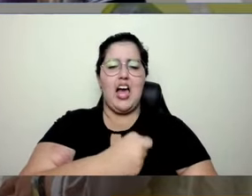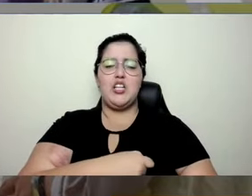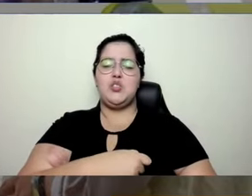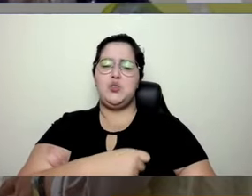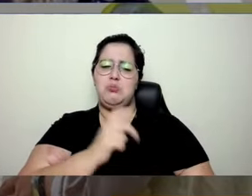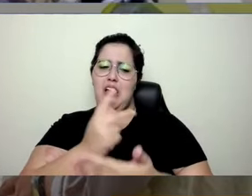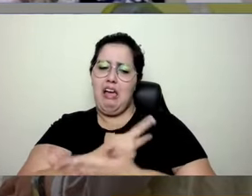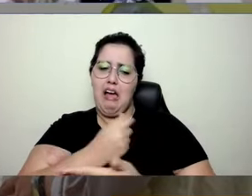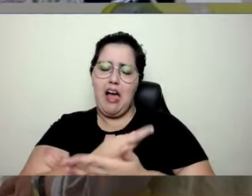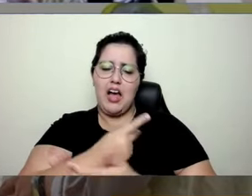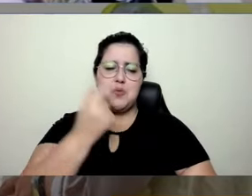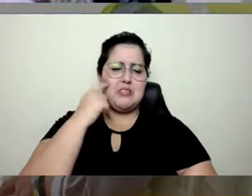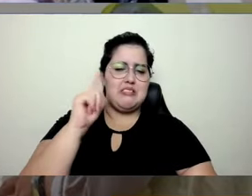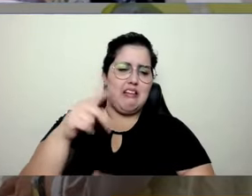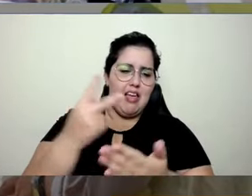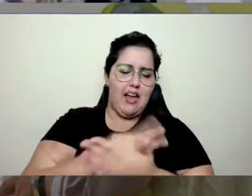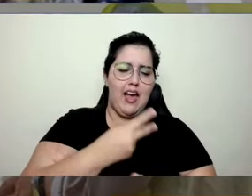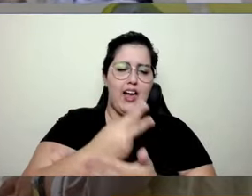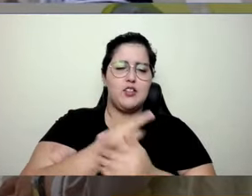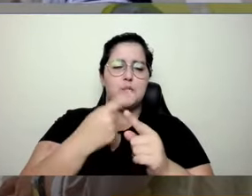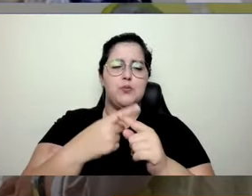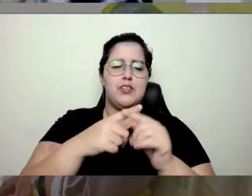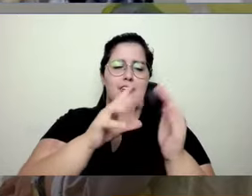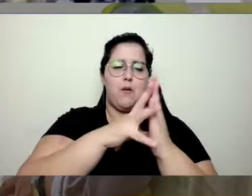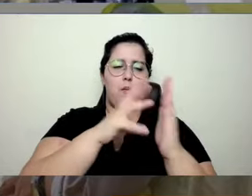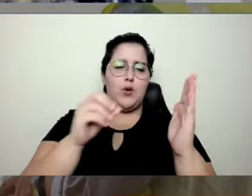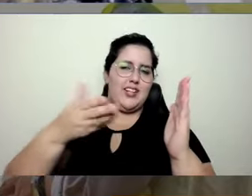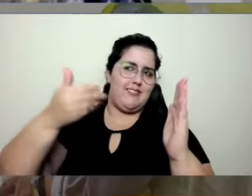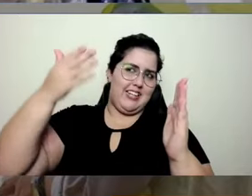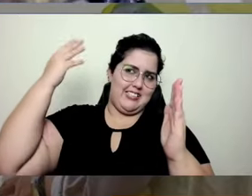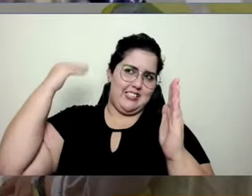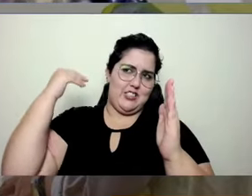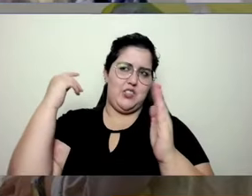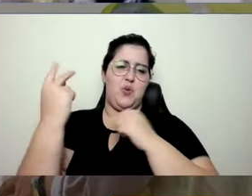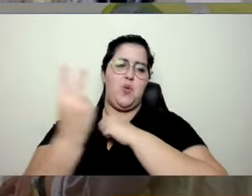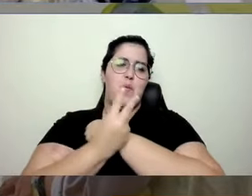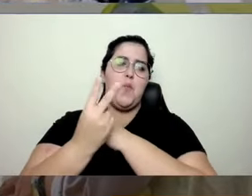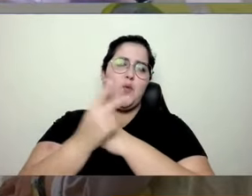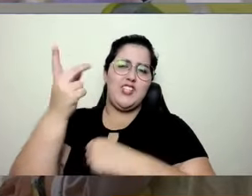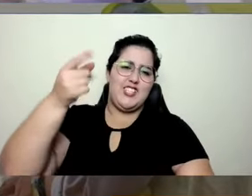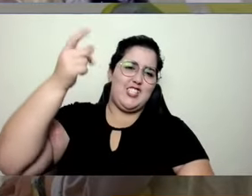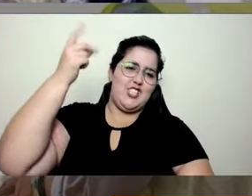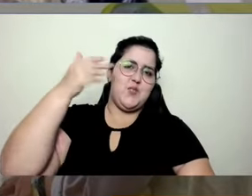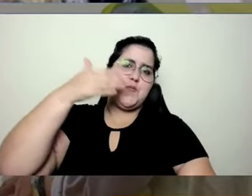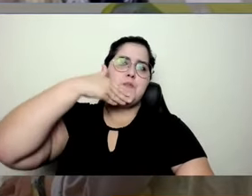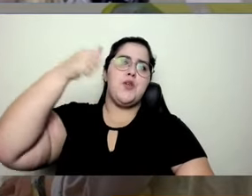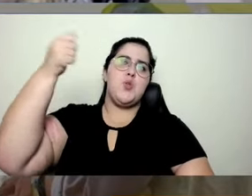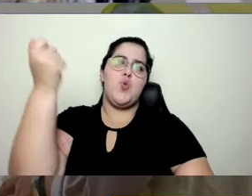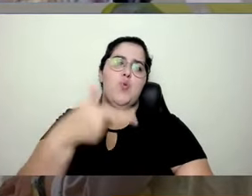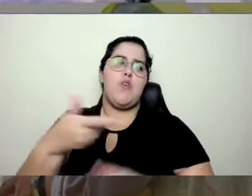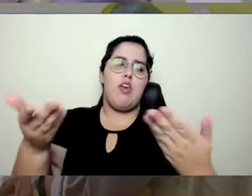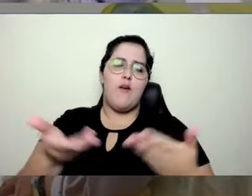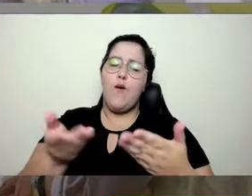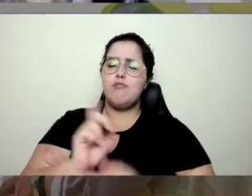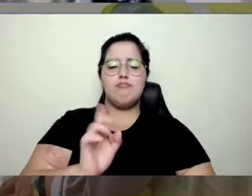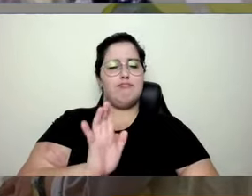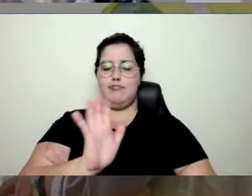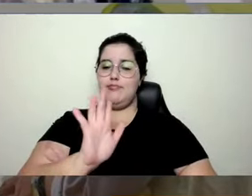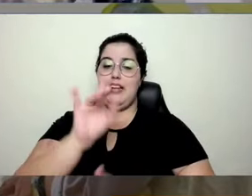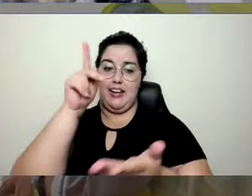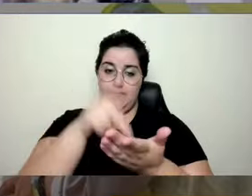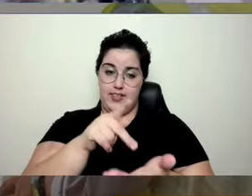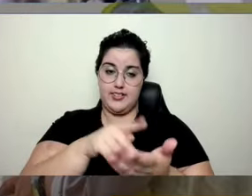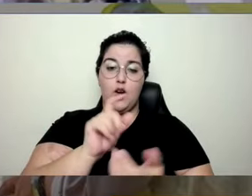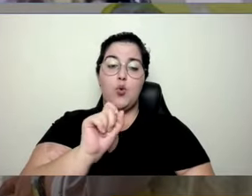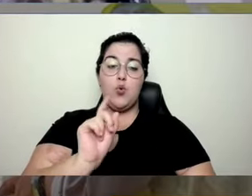gente começa a olhar aos nossos modelos anteriores e querer protegê-los. Então, na verdade, o ser humano